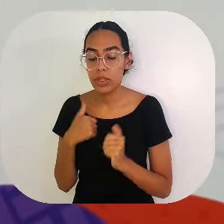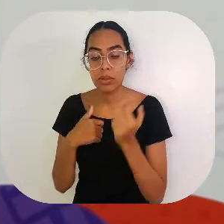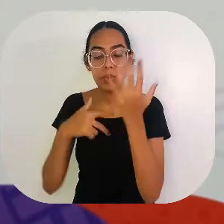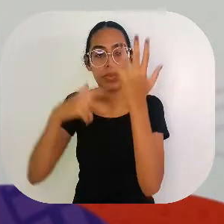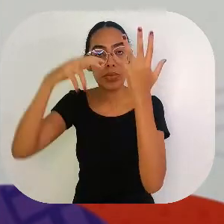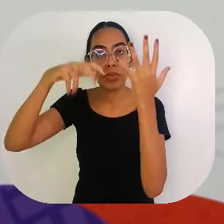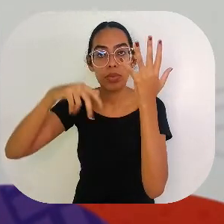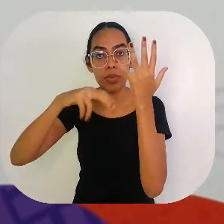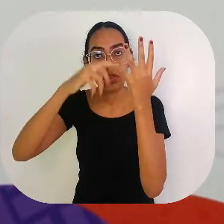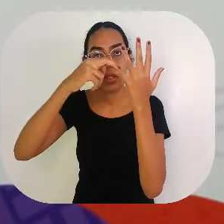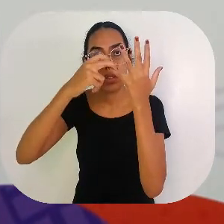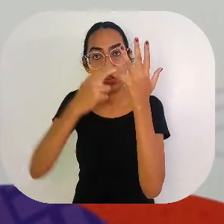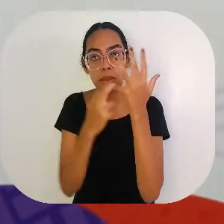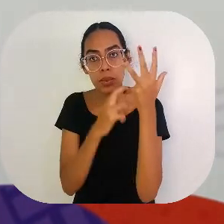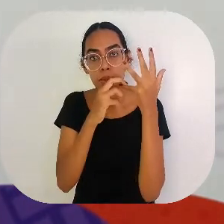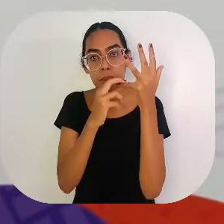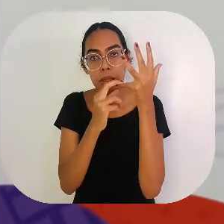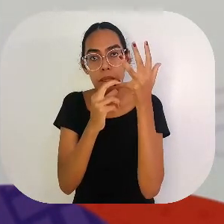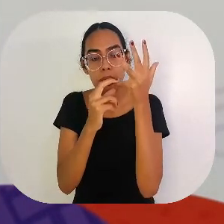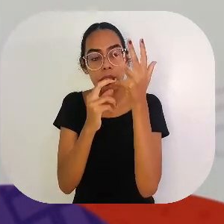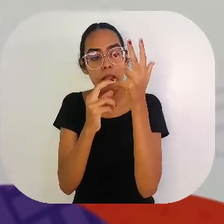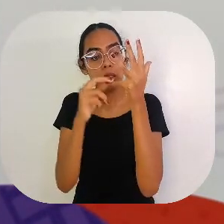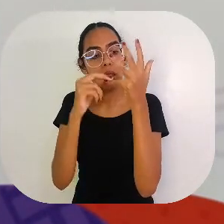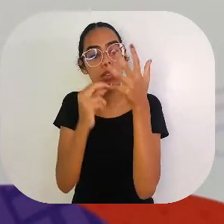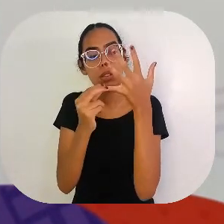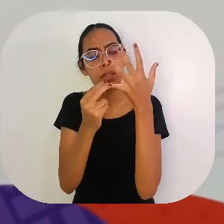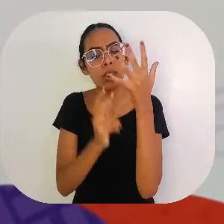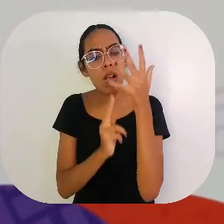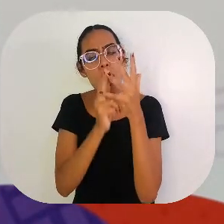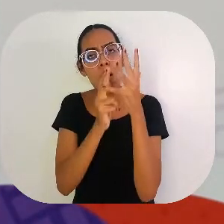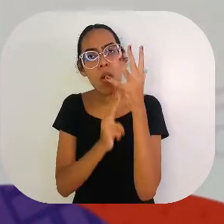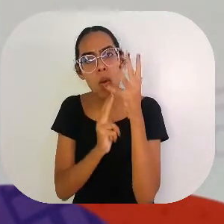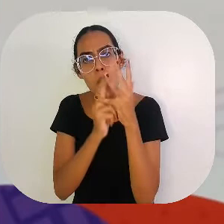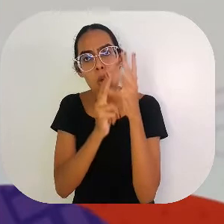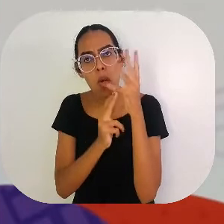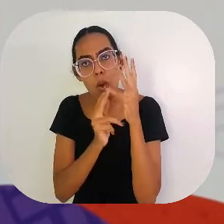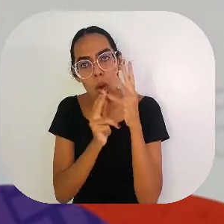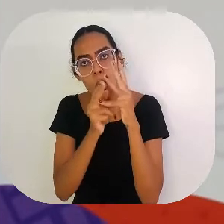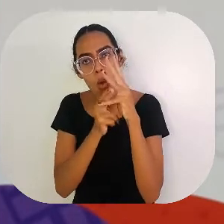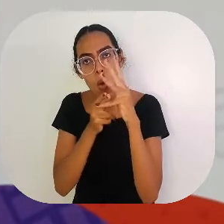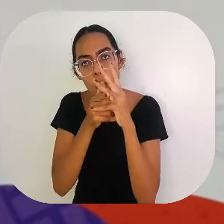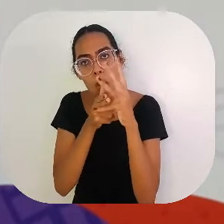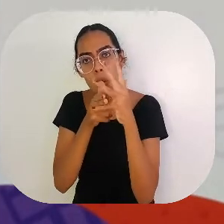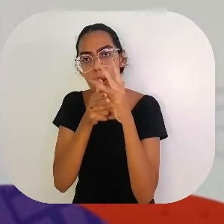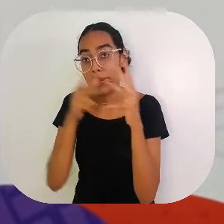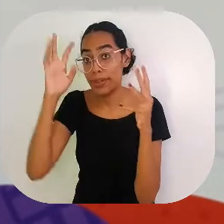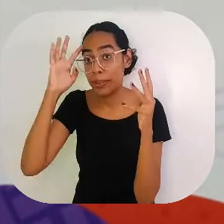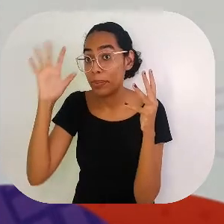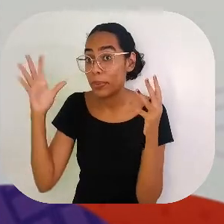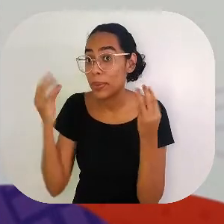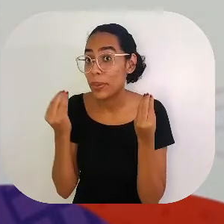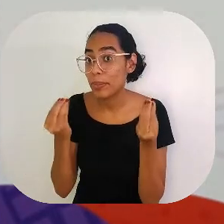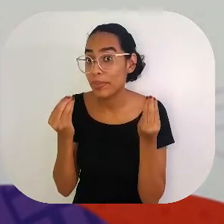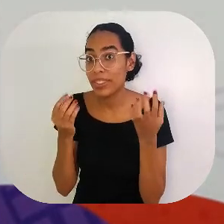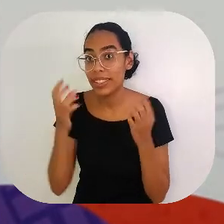estava querendo serrar o mesmo galho que ele estava pendurado. Você já pode perceber que ele não era muito